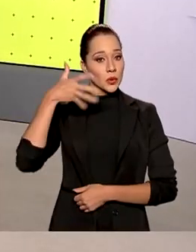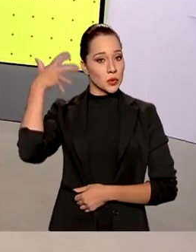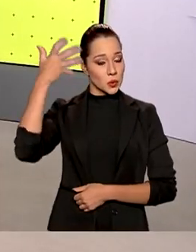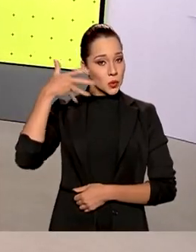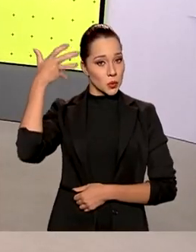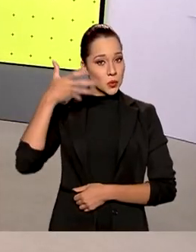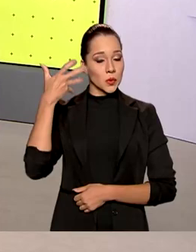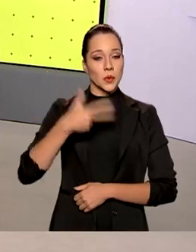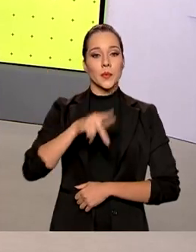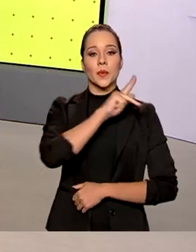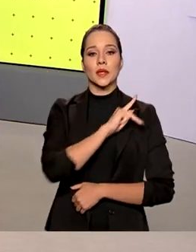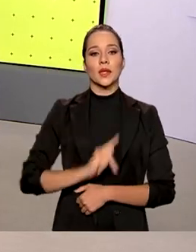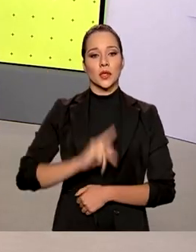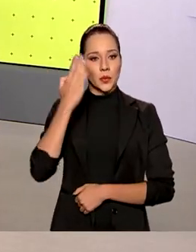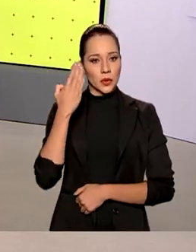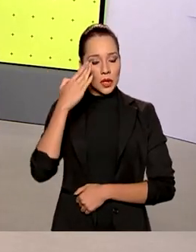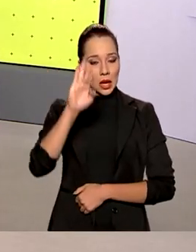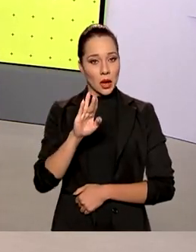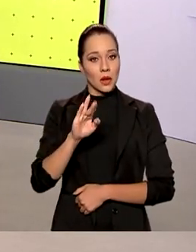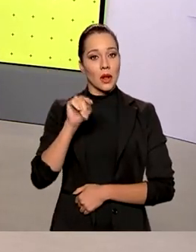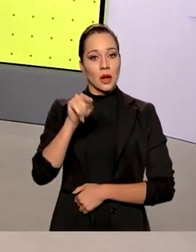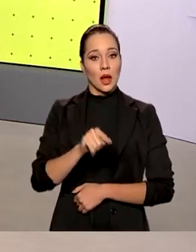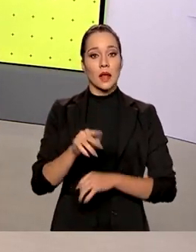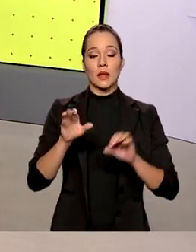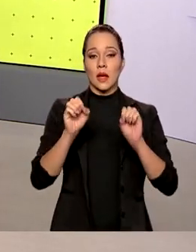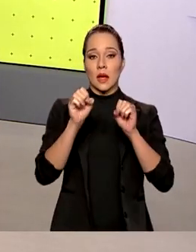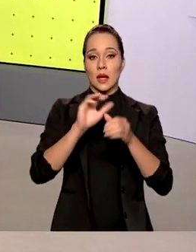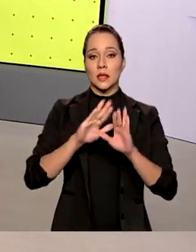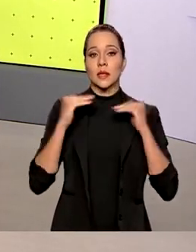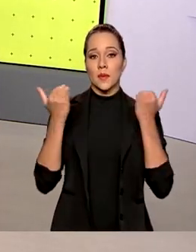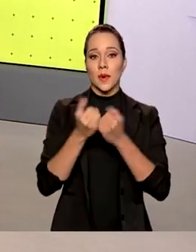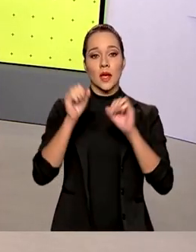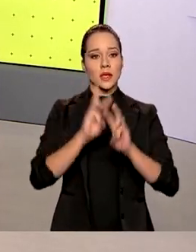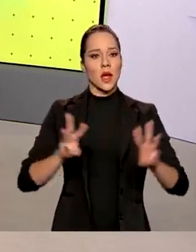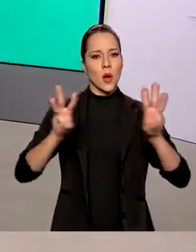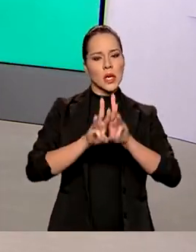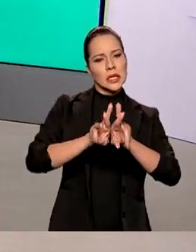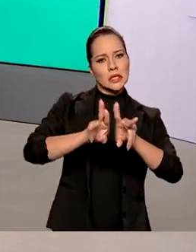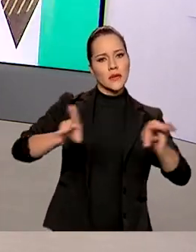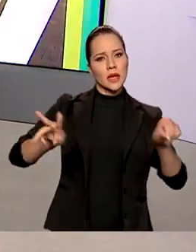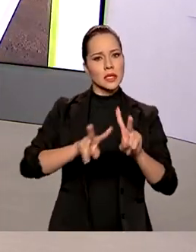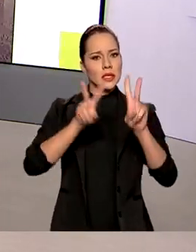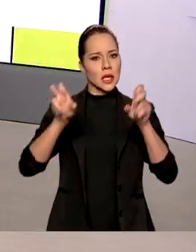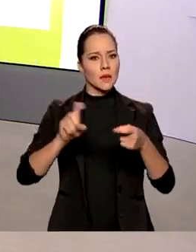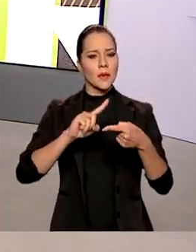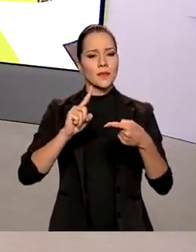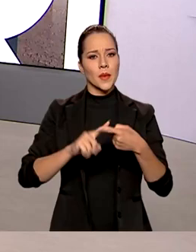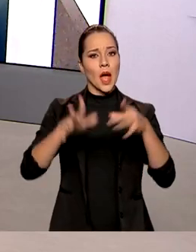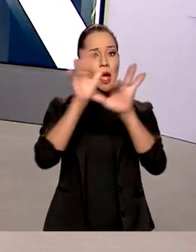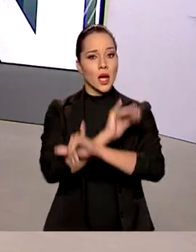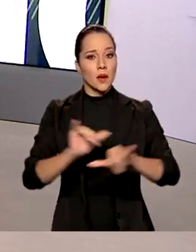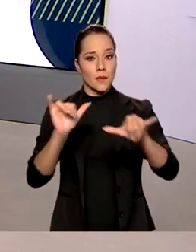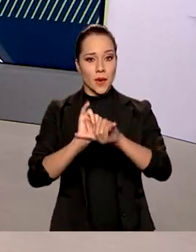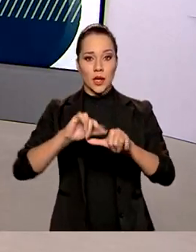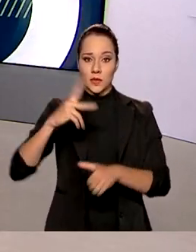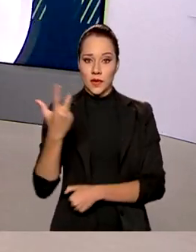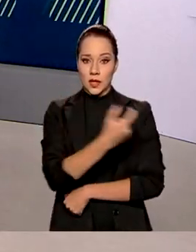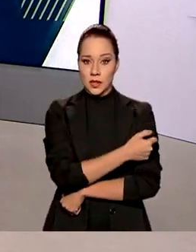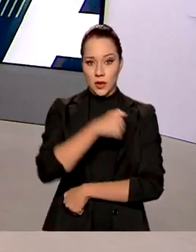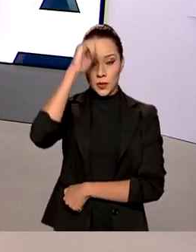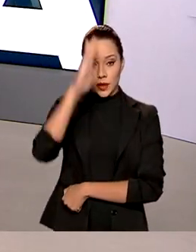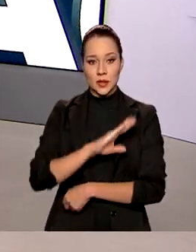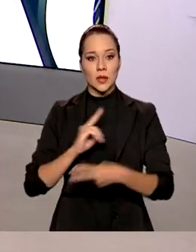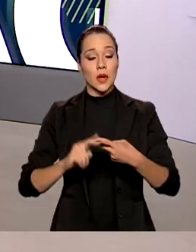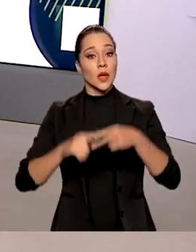mais do presidente Jair Bolsonaro na Assembleia Geral da ONU deve abordar vários assuntos, como a campanha de vacinação aqui no